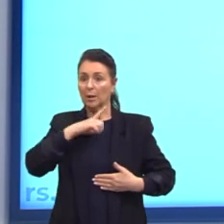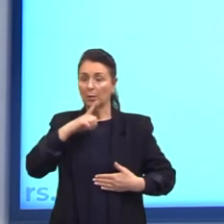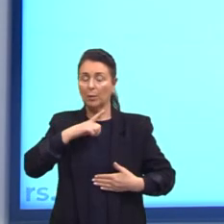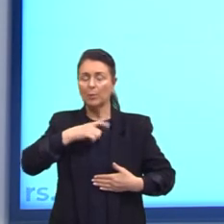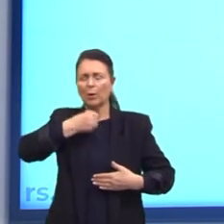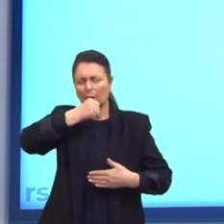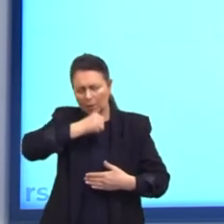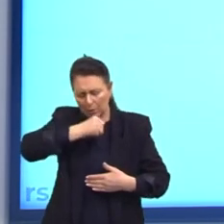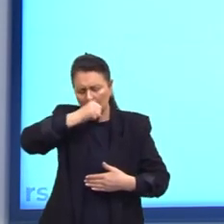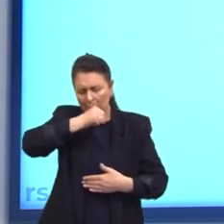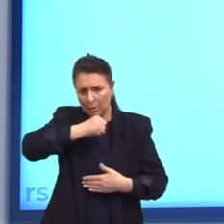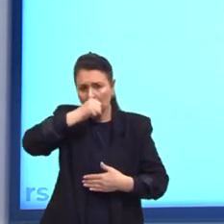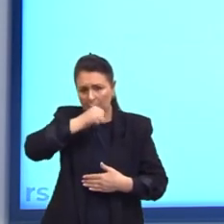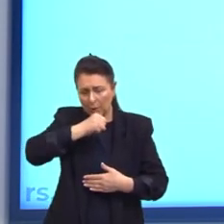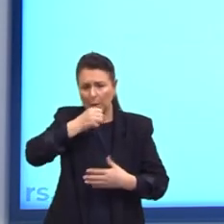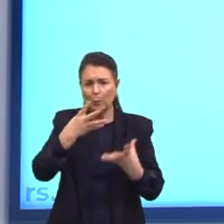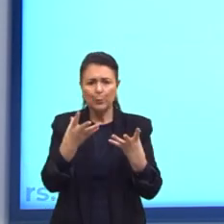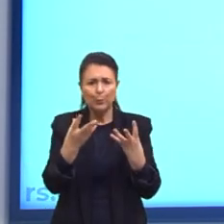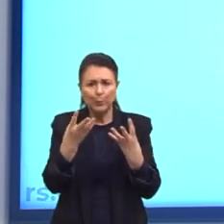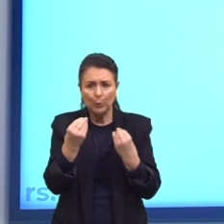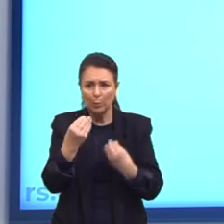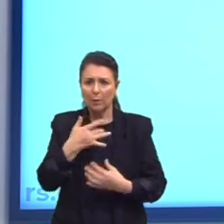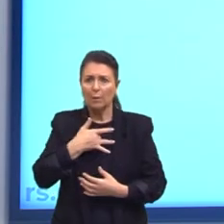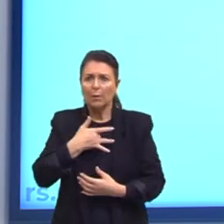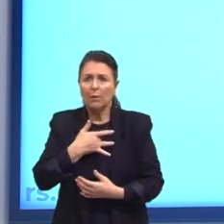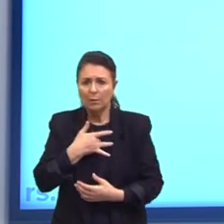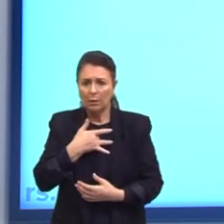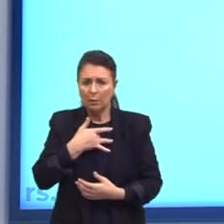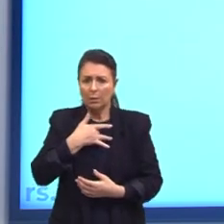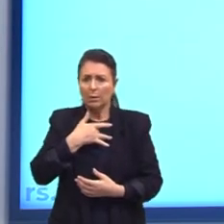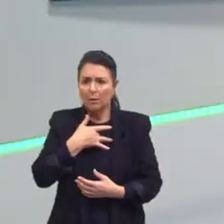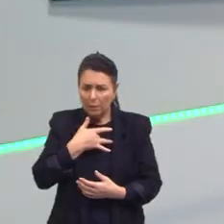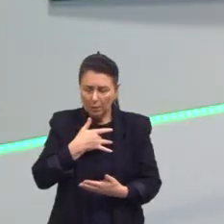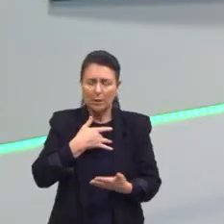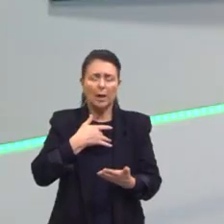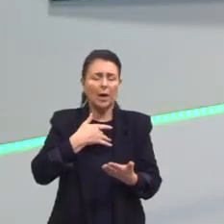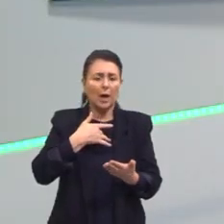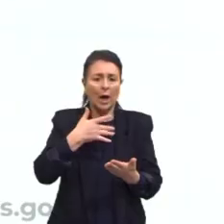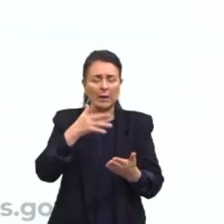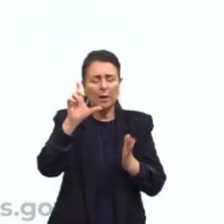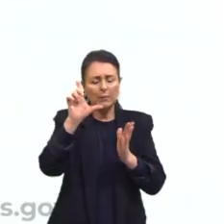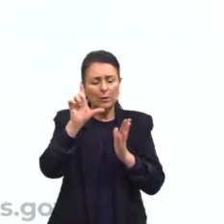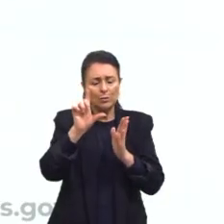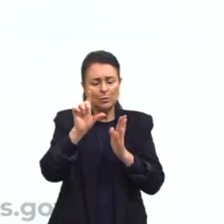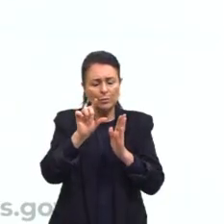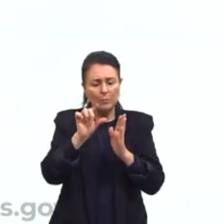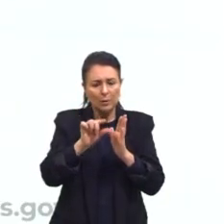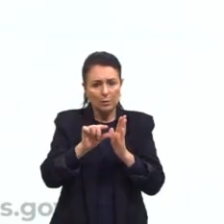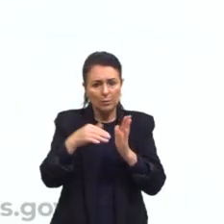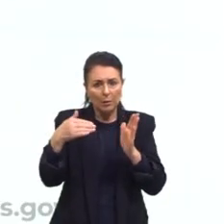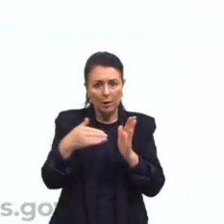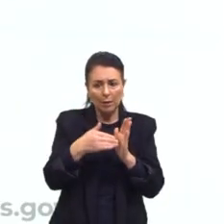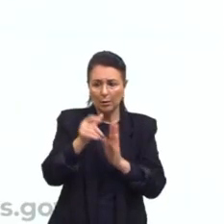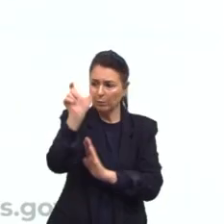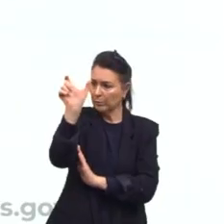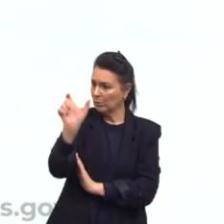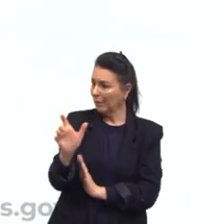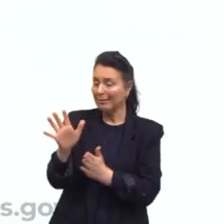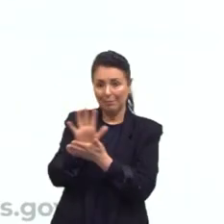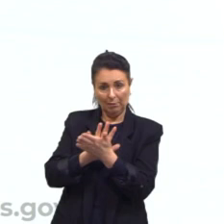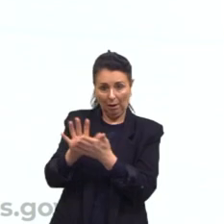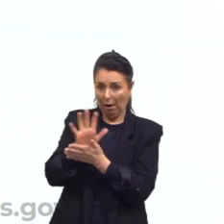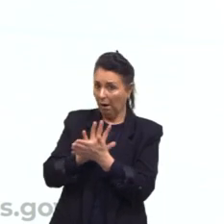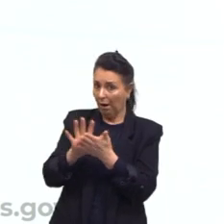tossindo bastante, bem desfocada. E ela vai tossindo menos até uma pessoa aqui que aparece sem